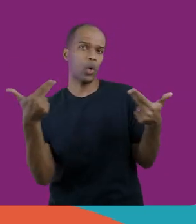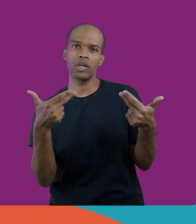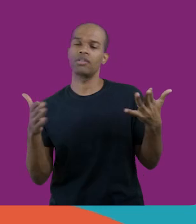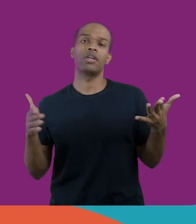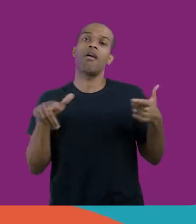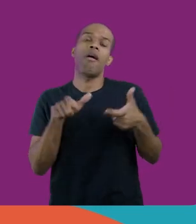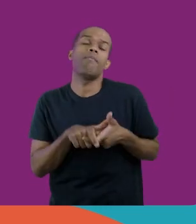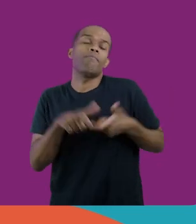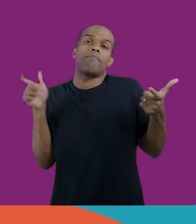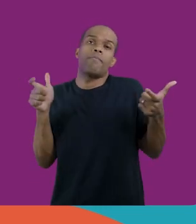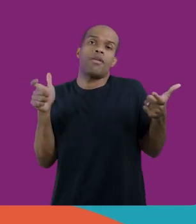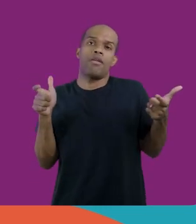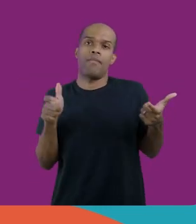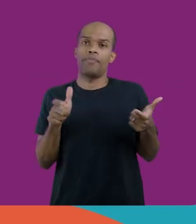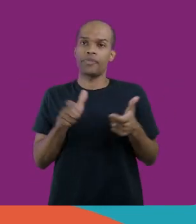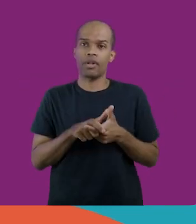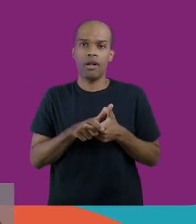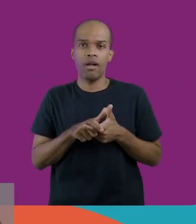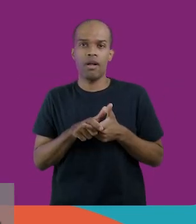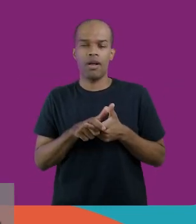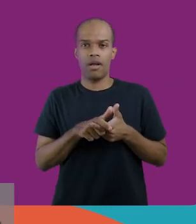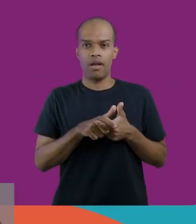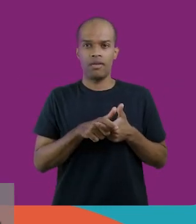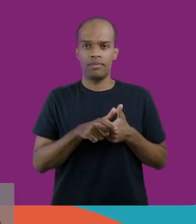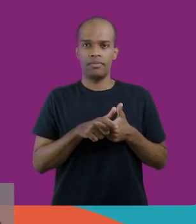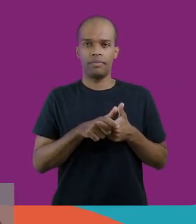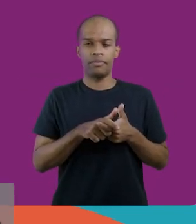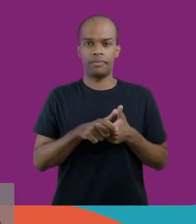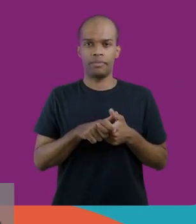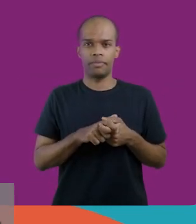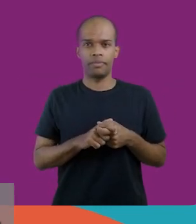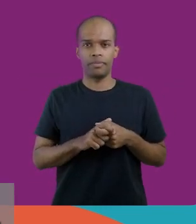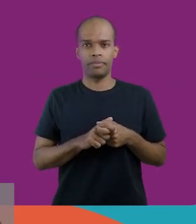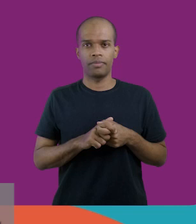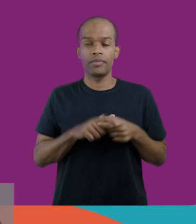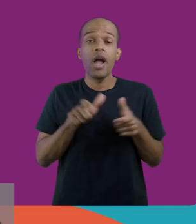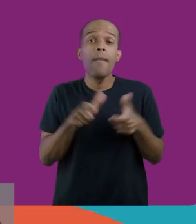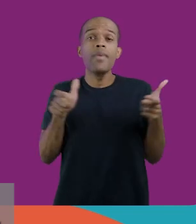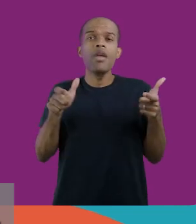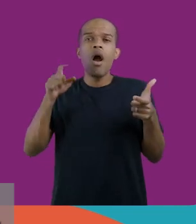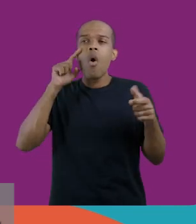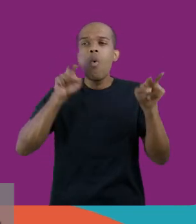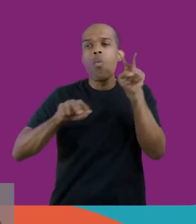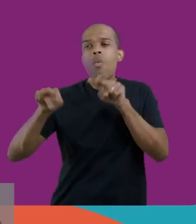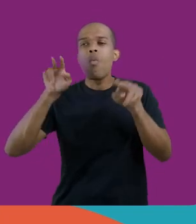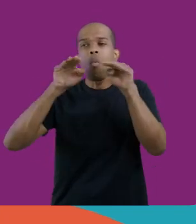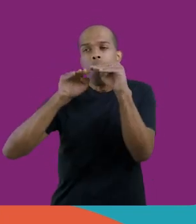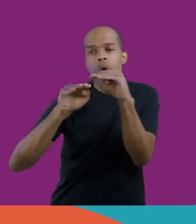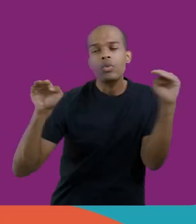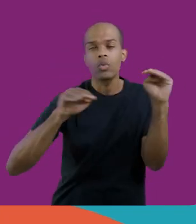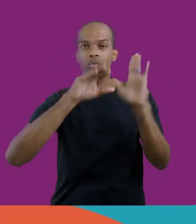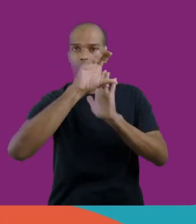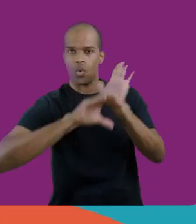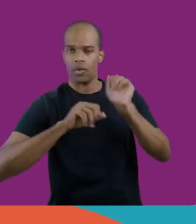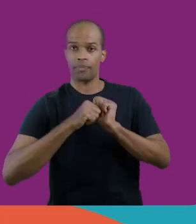que ampliavam, digamos assim, o horizonte do currículo.